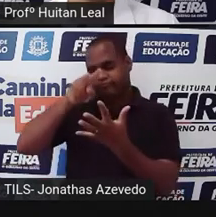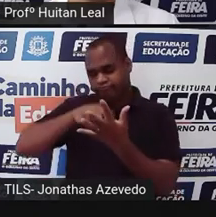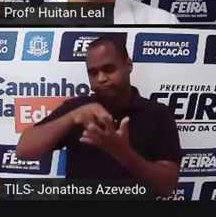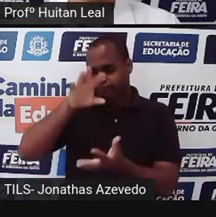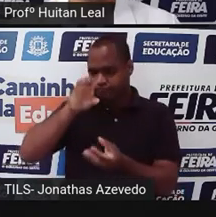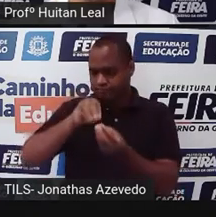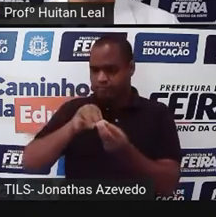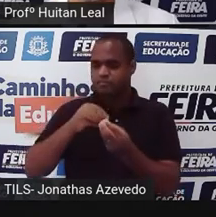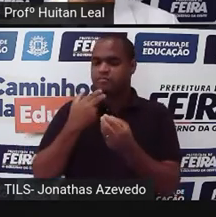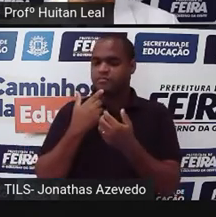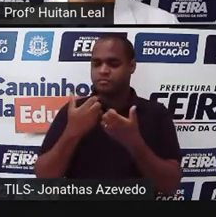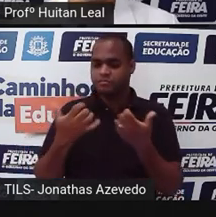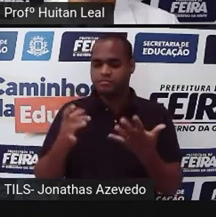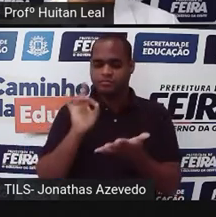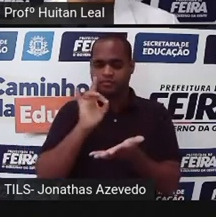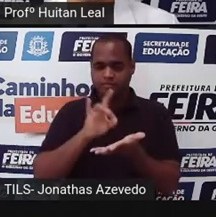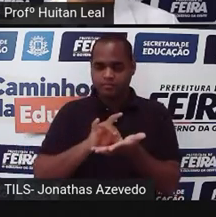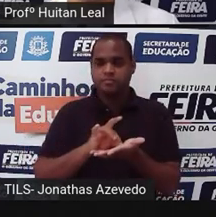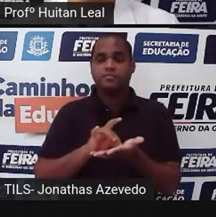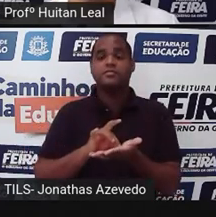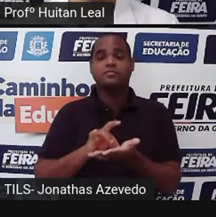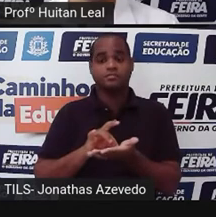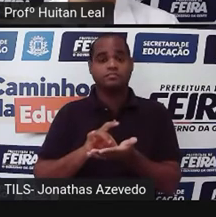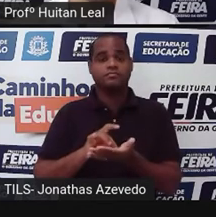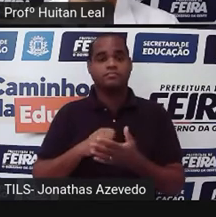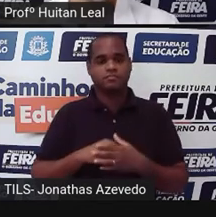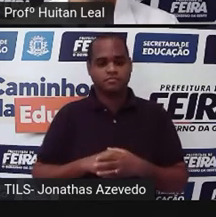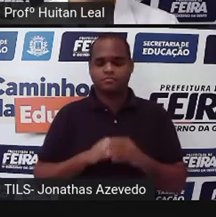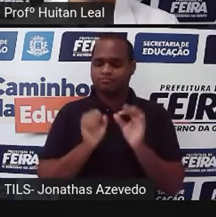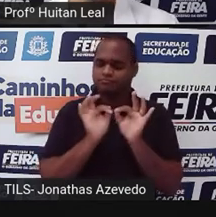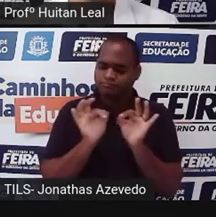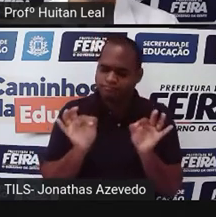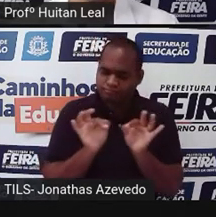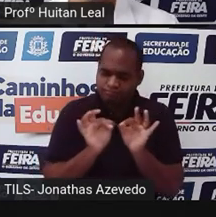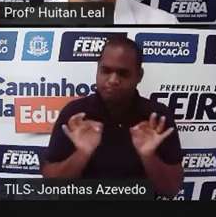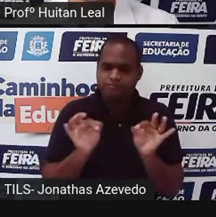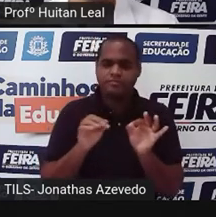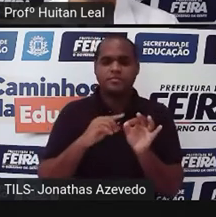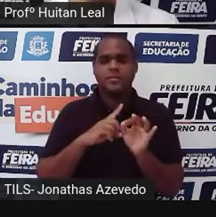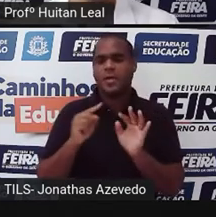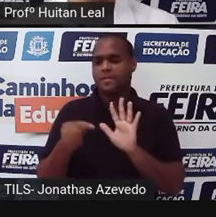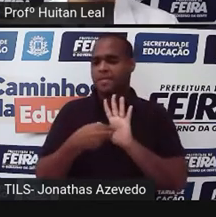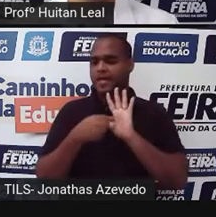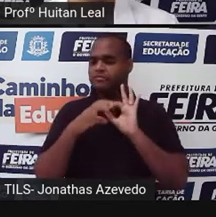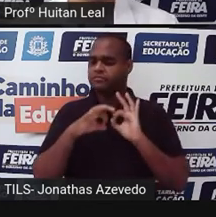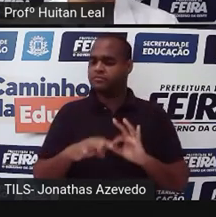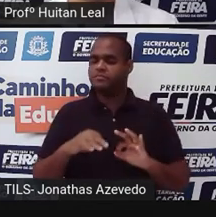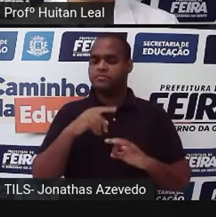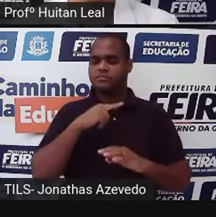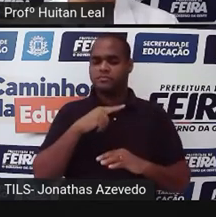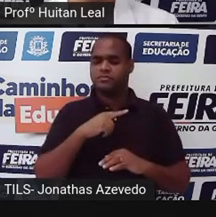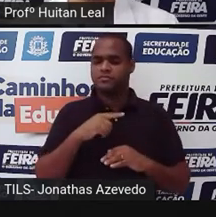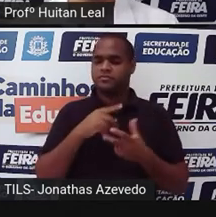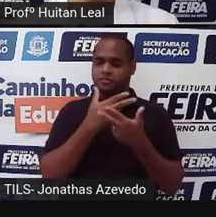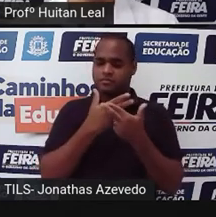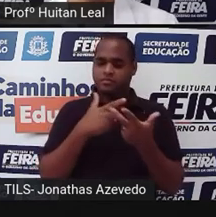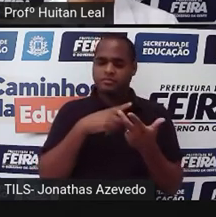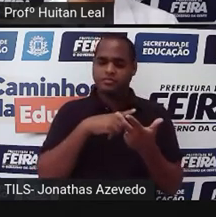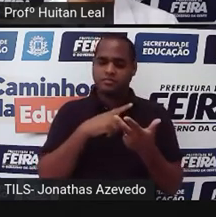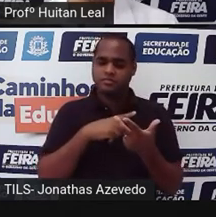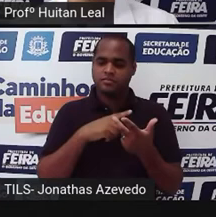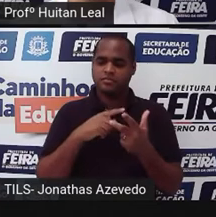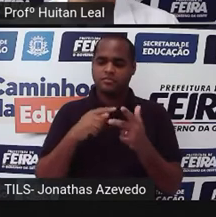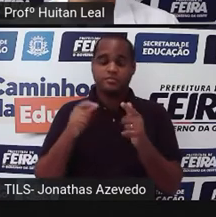Tanto singularidade esses fatos. Singularidade, simplicidade, popularidade. Então, evidência, no caso.